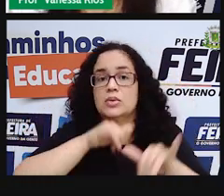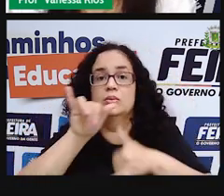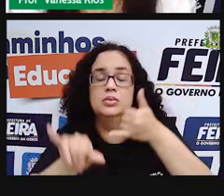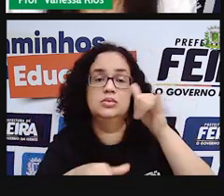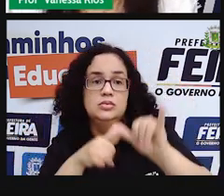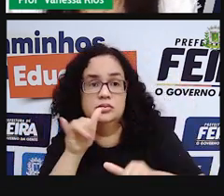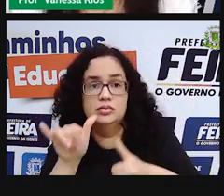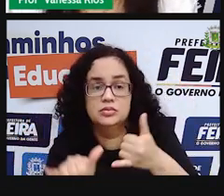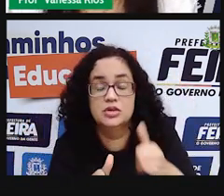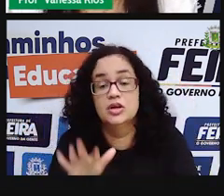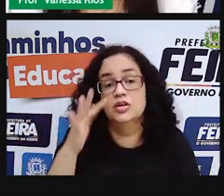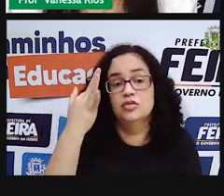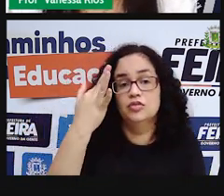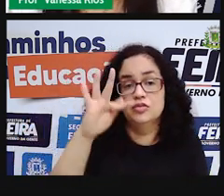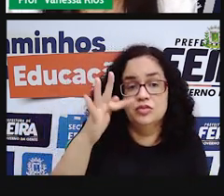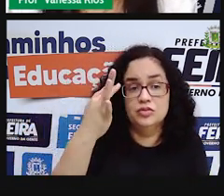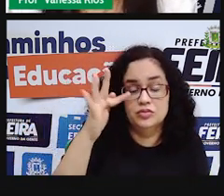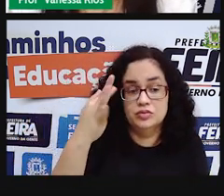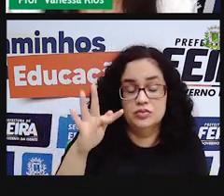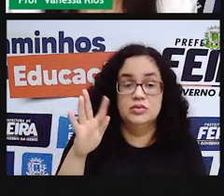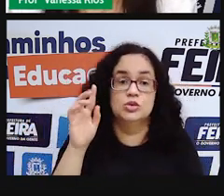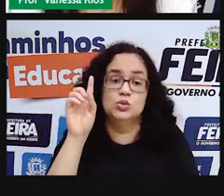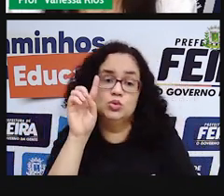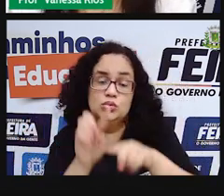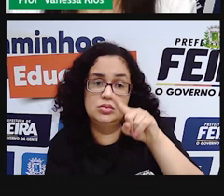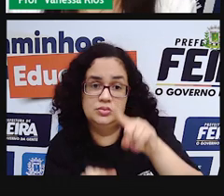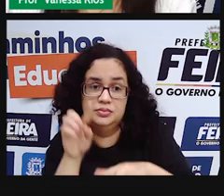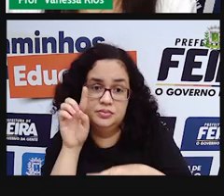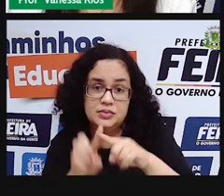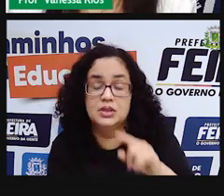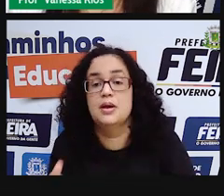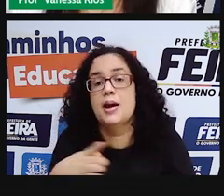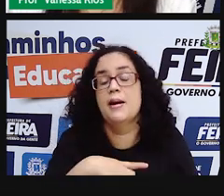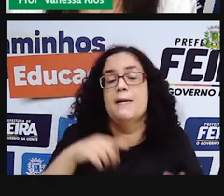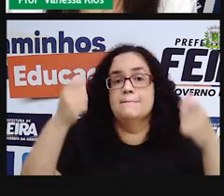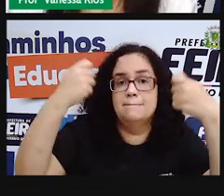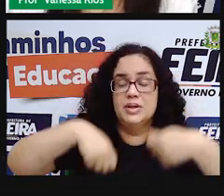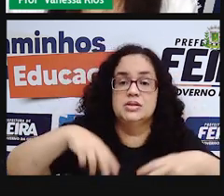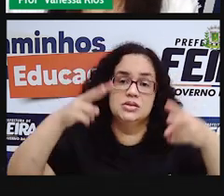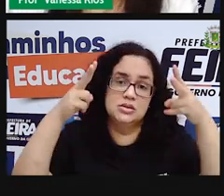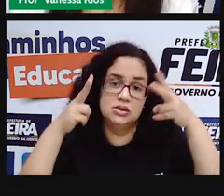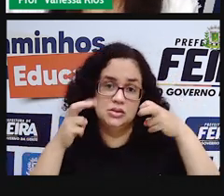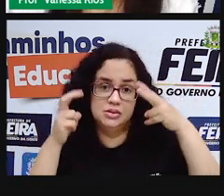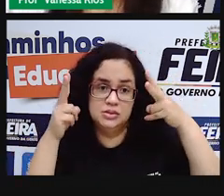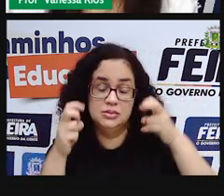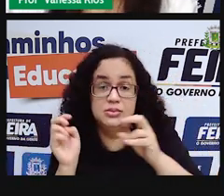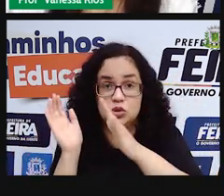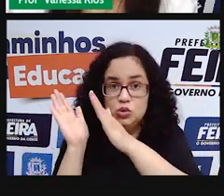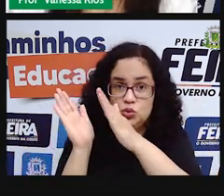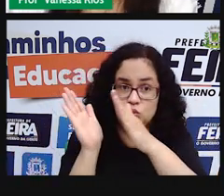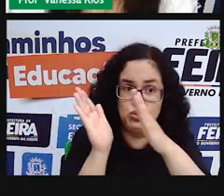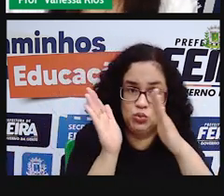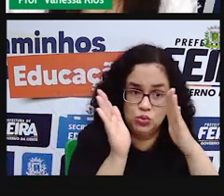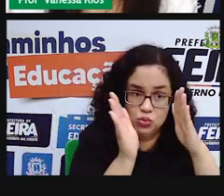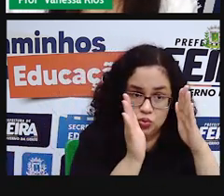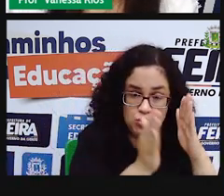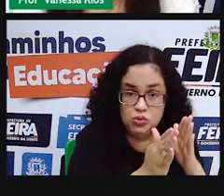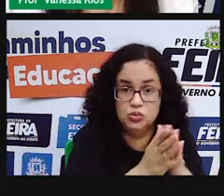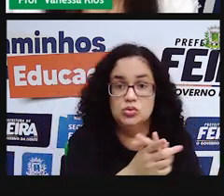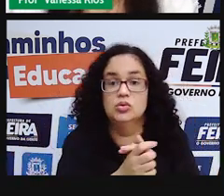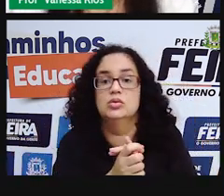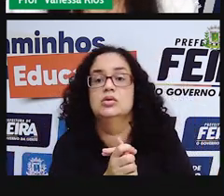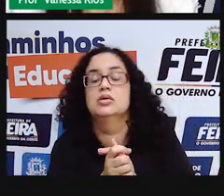físicas, dos materiais, a gente precisa perceber que eles também obedecem aí a razões, né, a